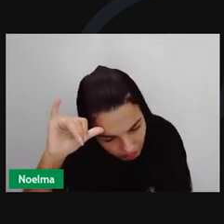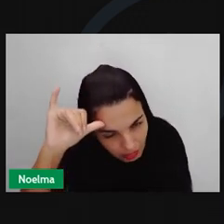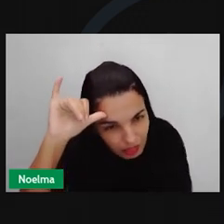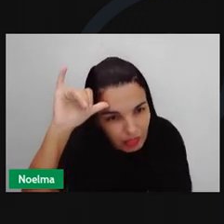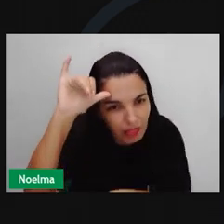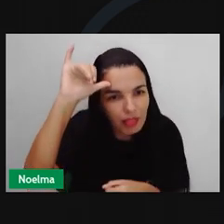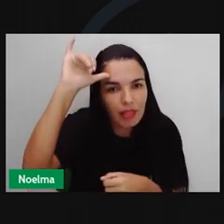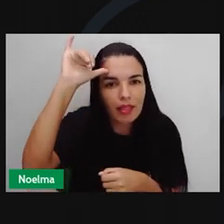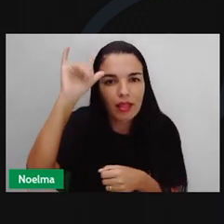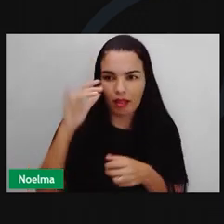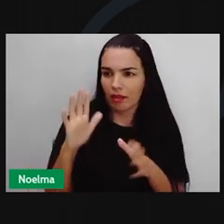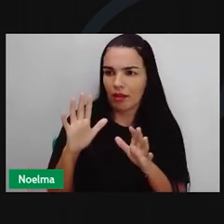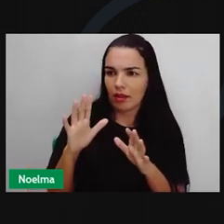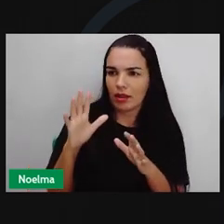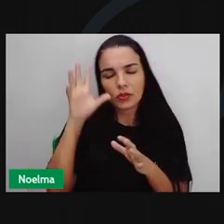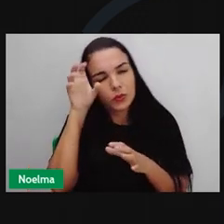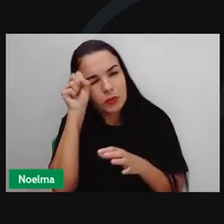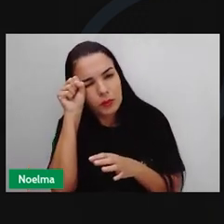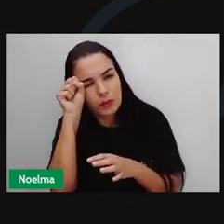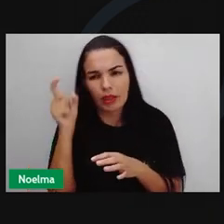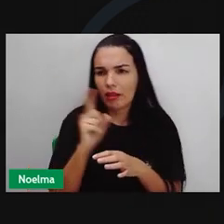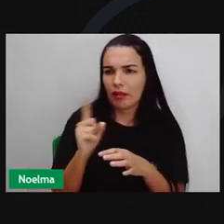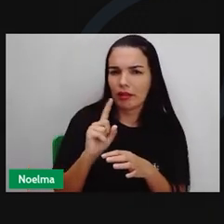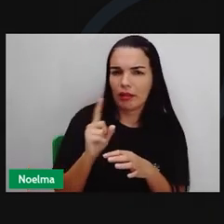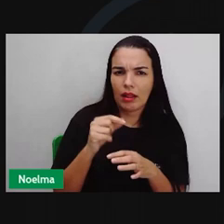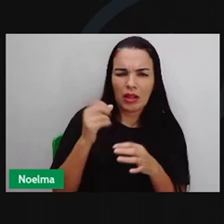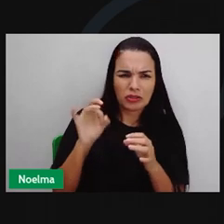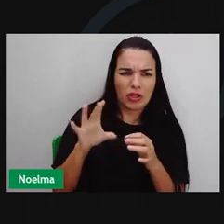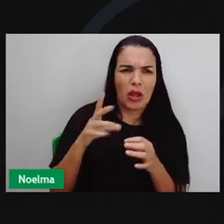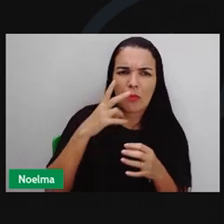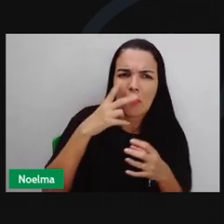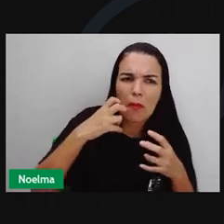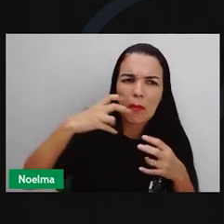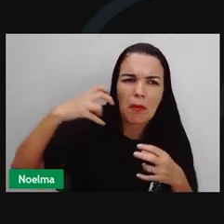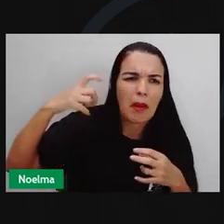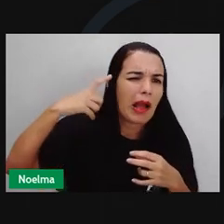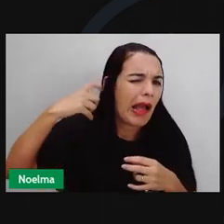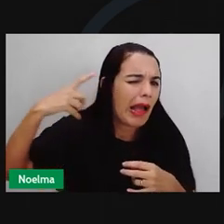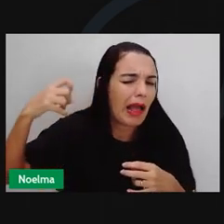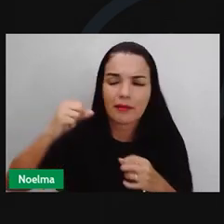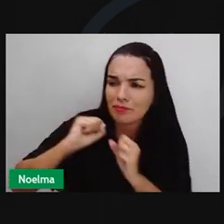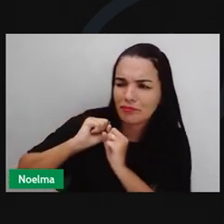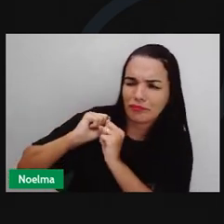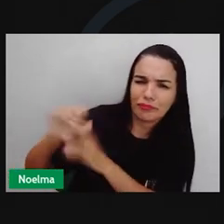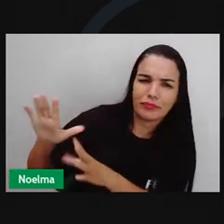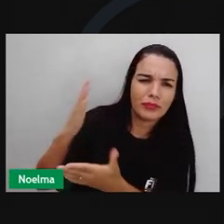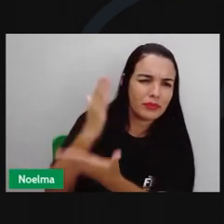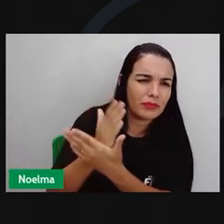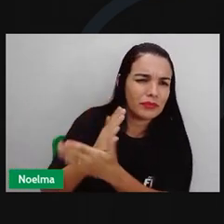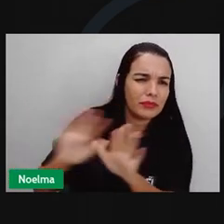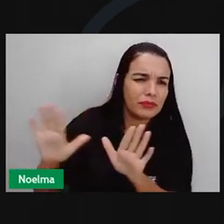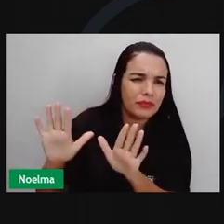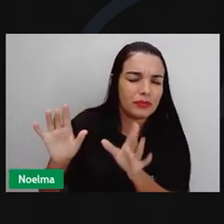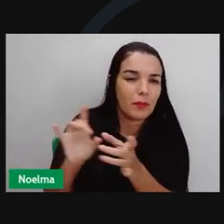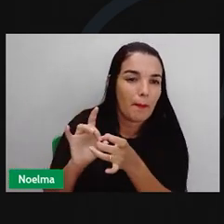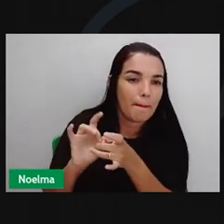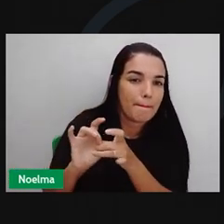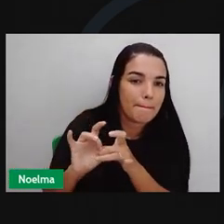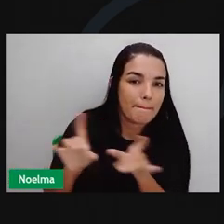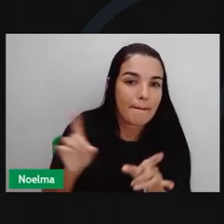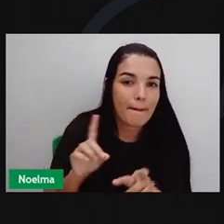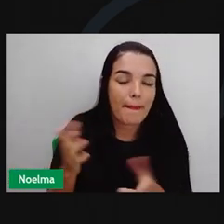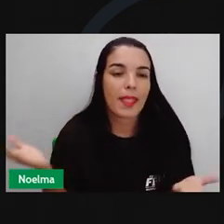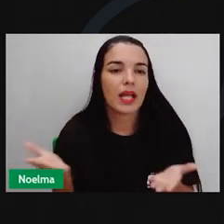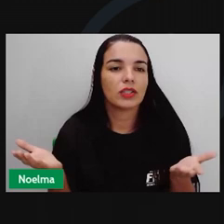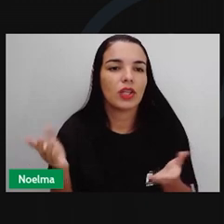Ela disse. Ai não, muito barulho, assim eu não durmo. Pode ir embora. E o boi foi embora. Em seguida